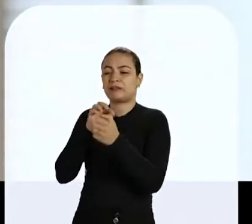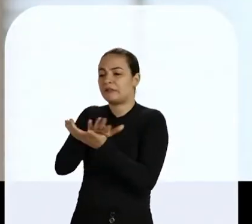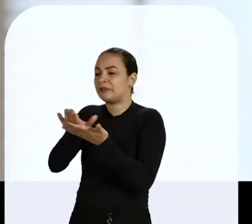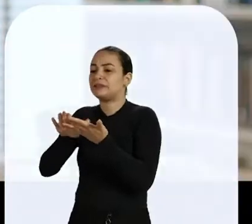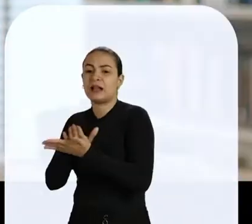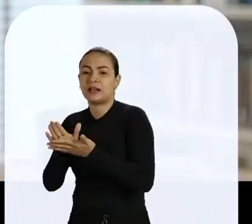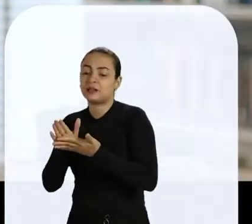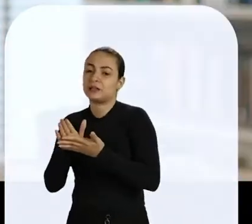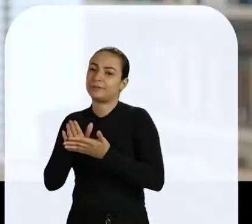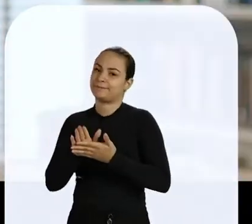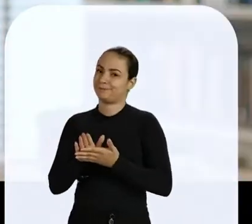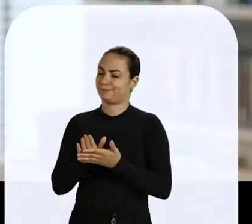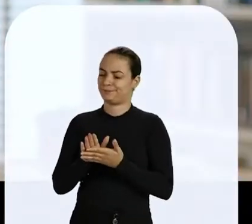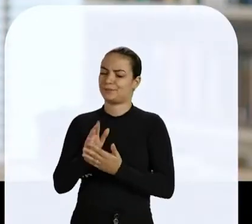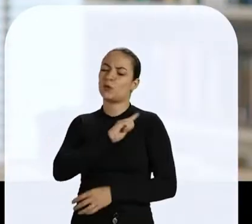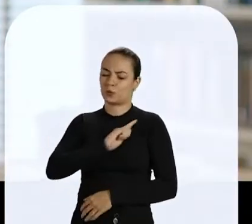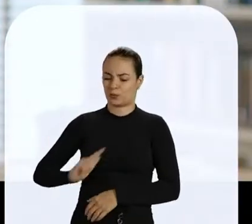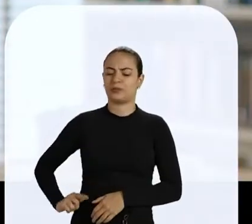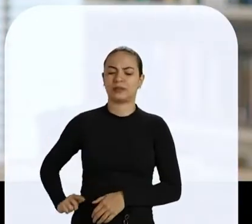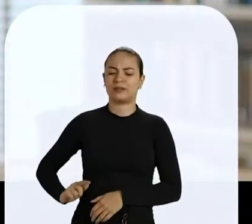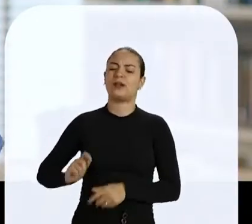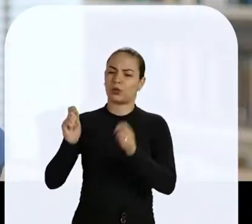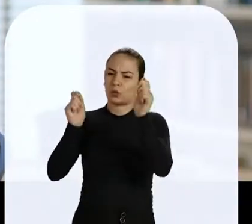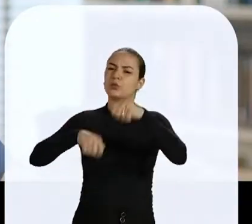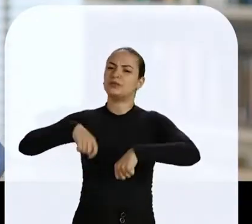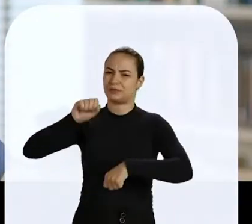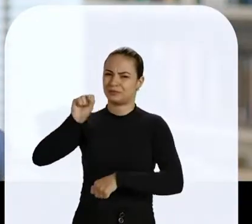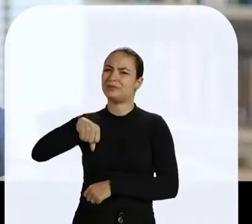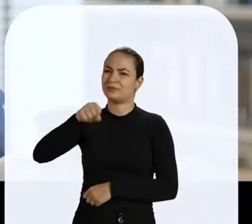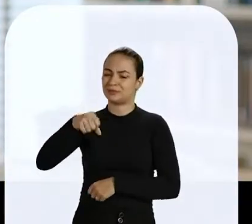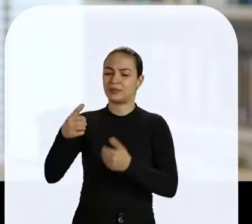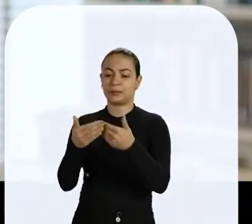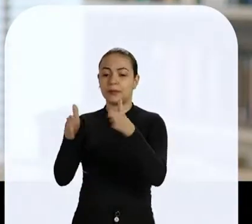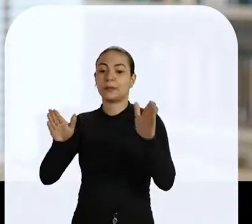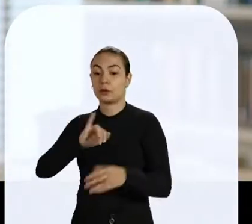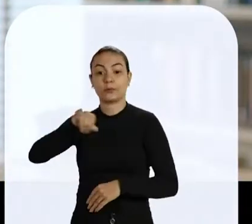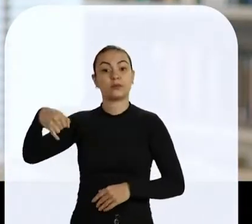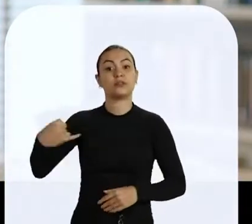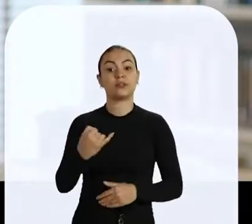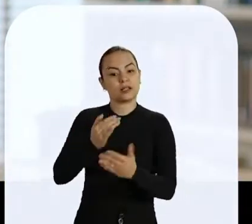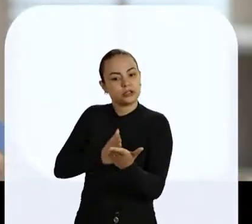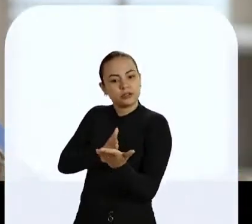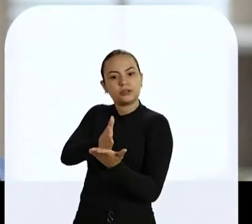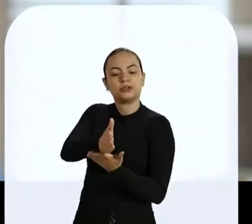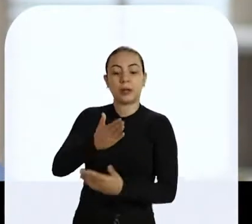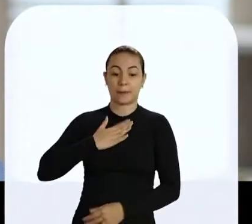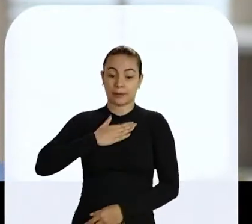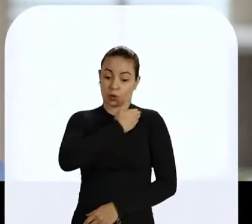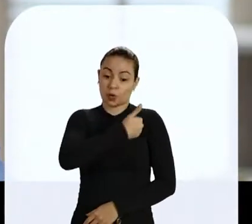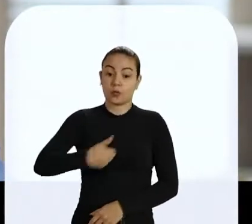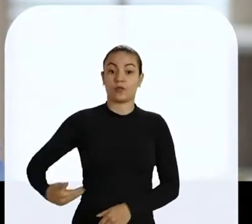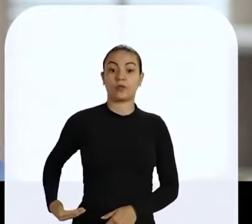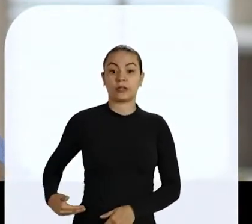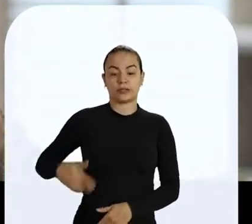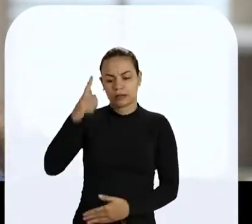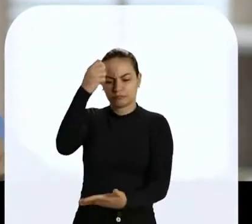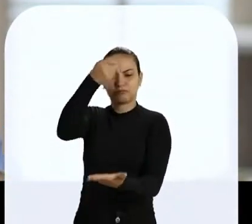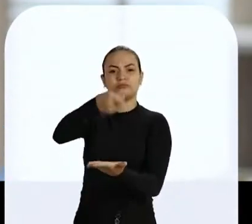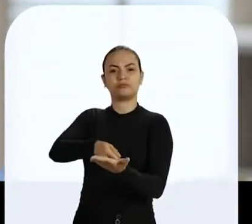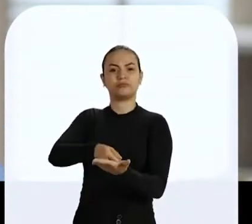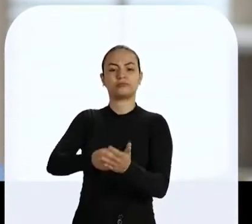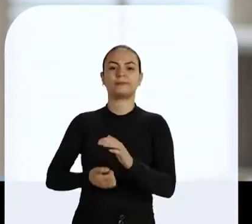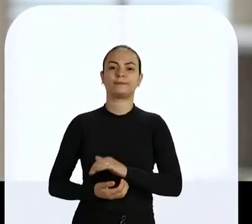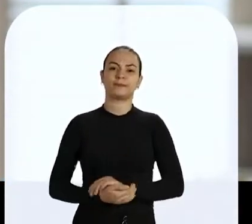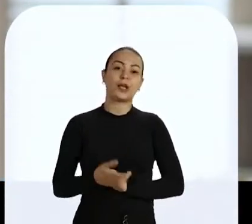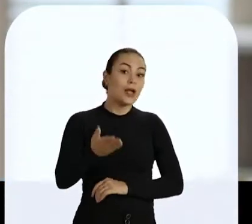é o governo que faz, mas quase tudo é o governo que tem que abrir uma porta, é o governo que tem que dar a direção. Governar, para mim, é isso. É fazer